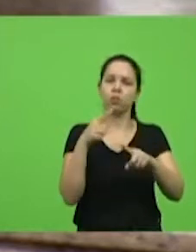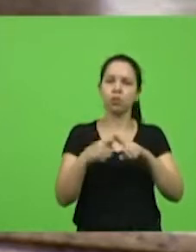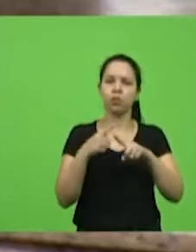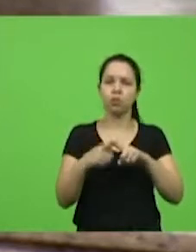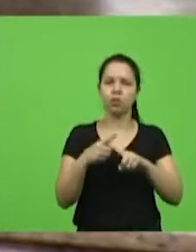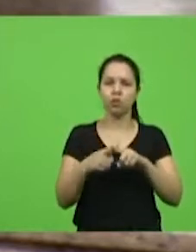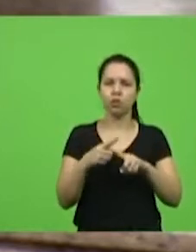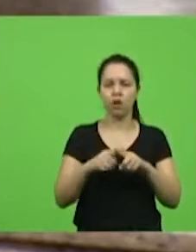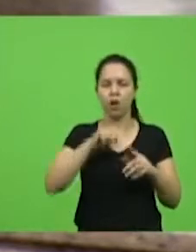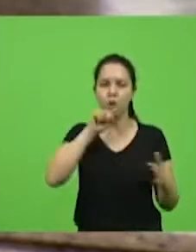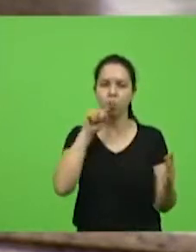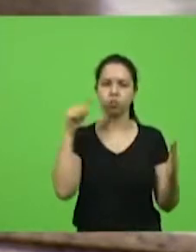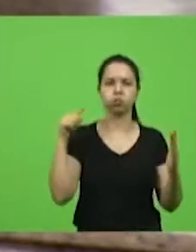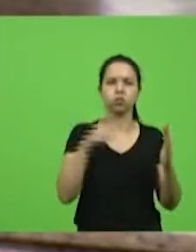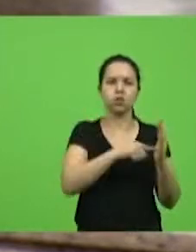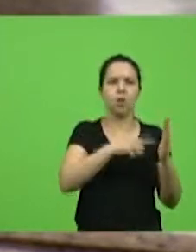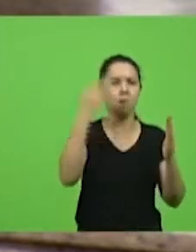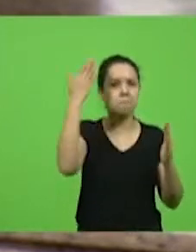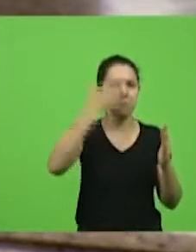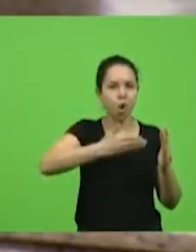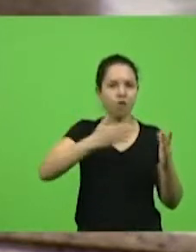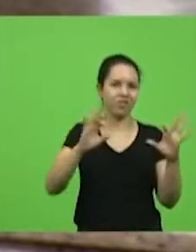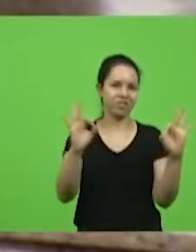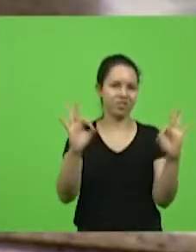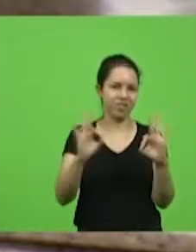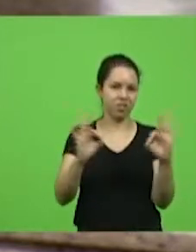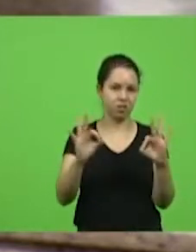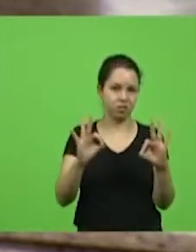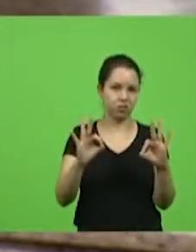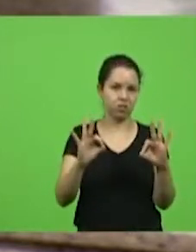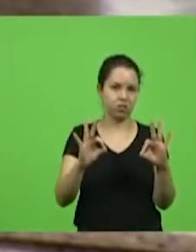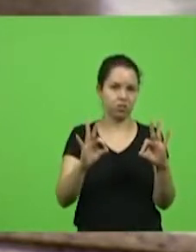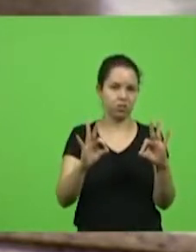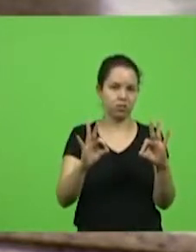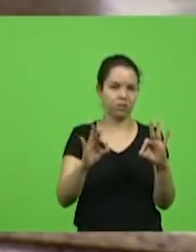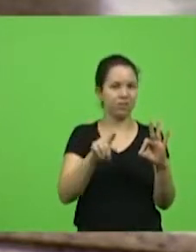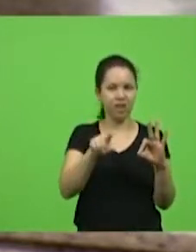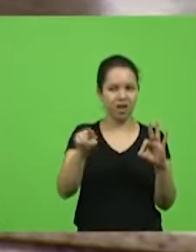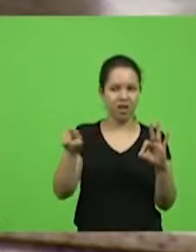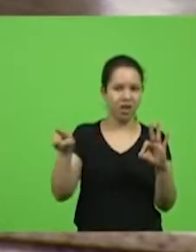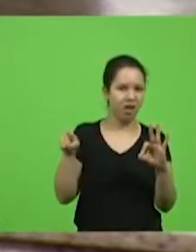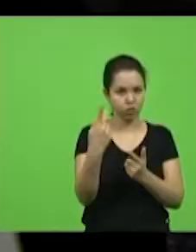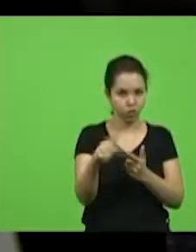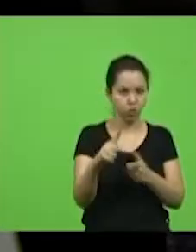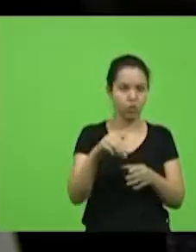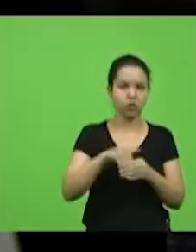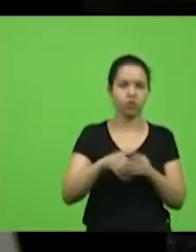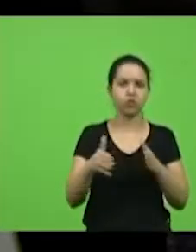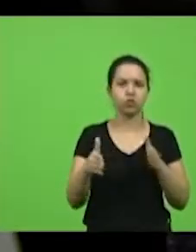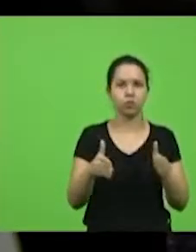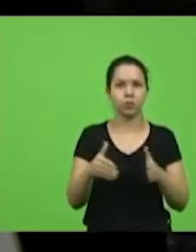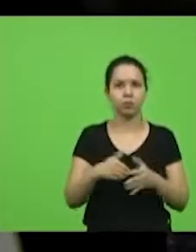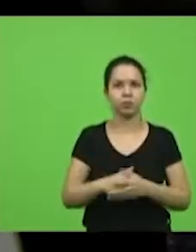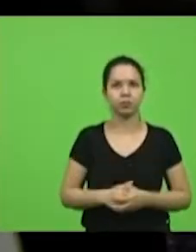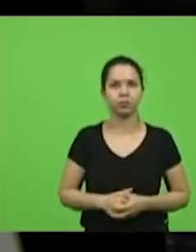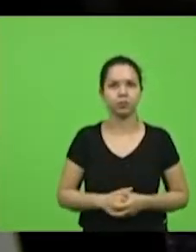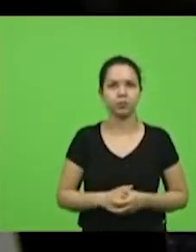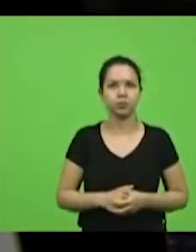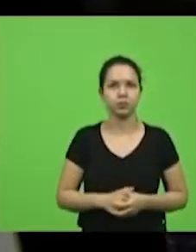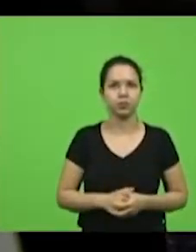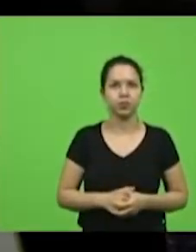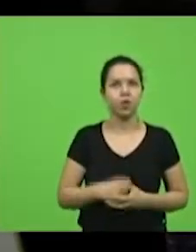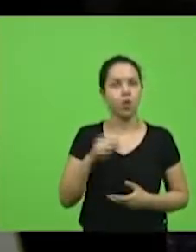Porque acusações sem prova, elas não se sustentam. O que eu aprendi